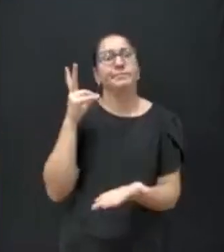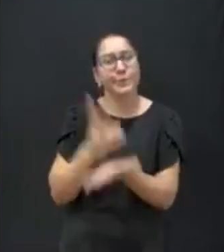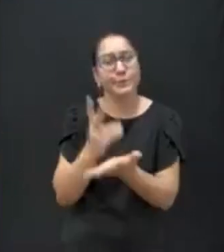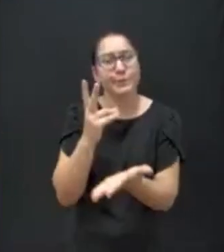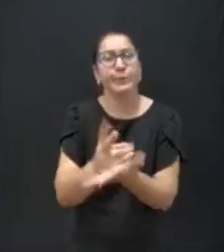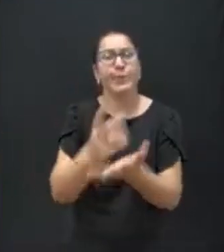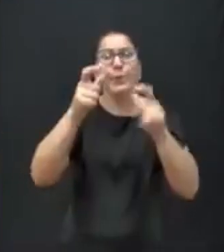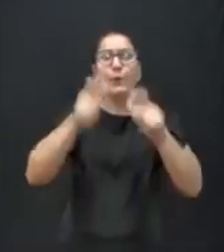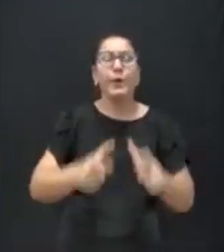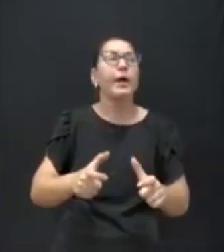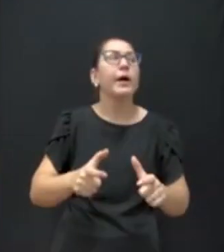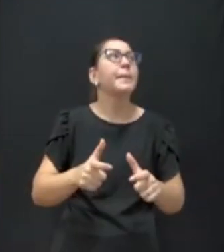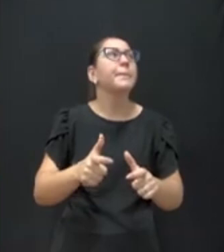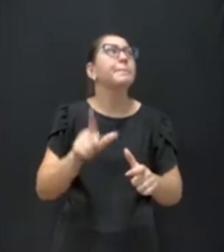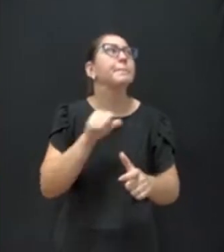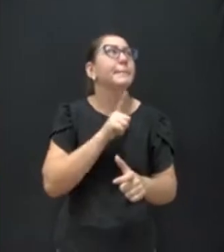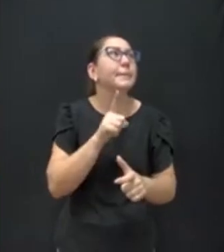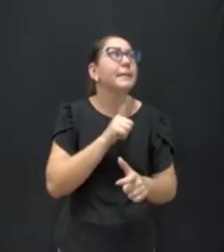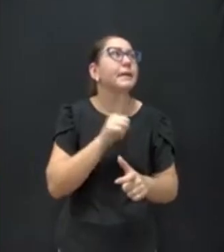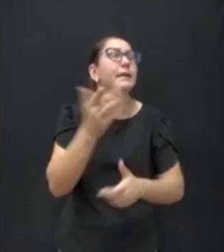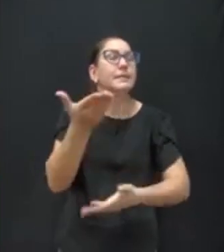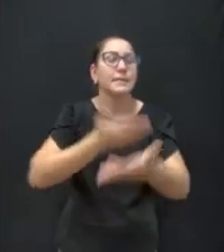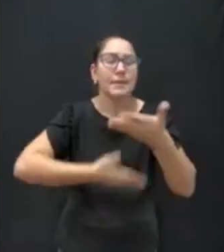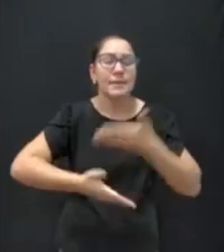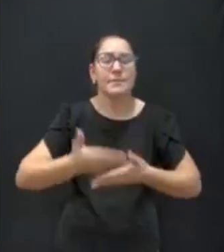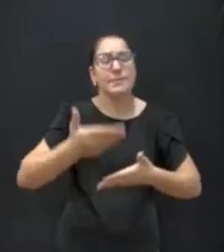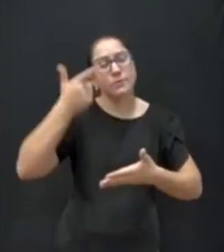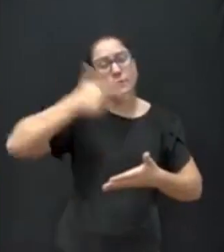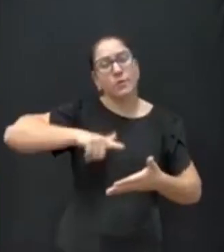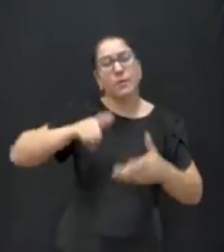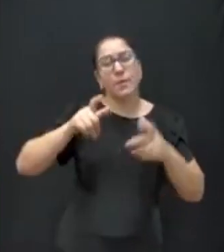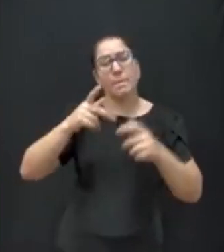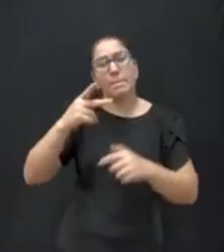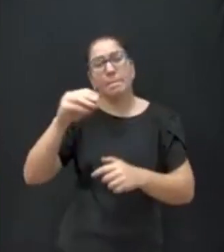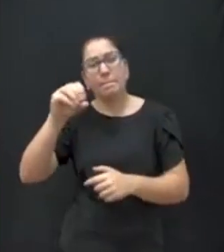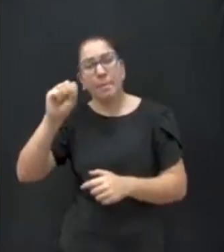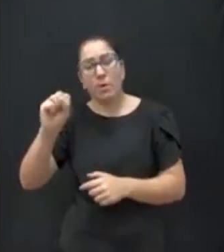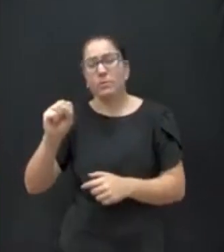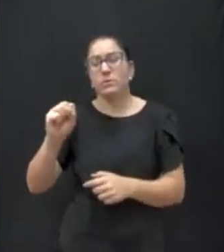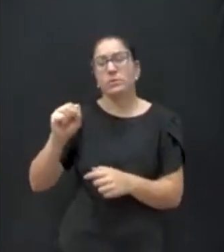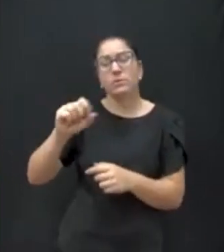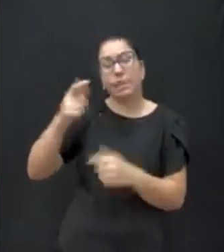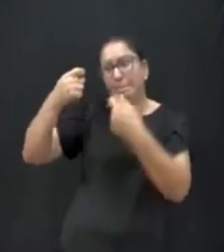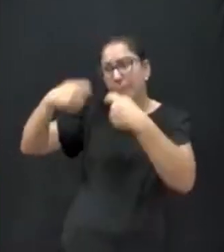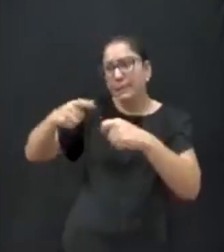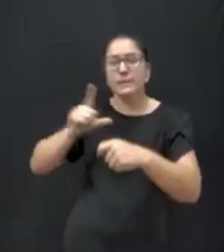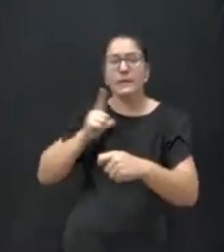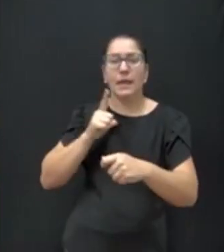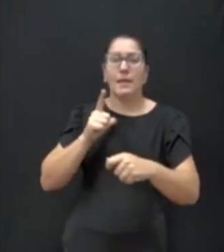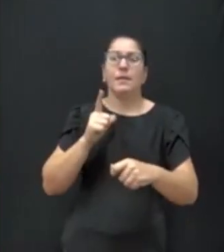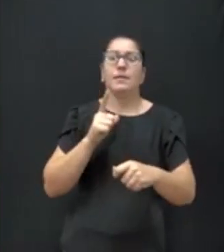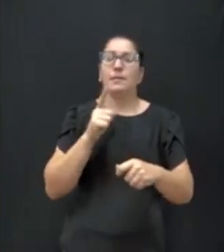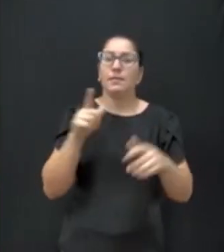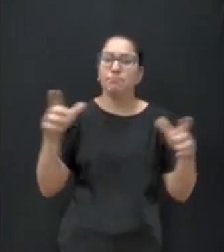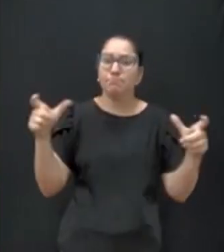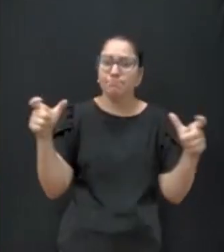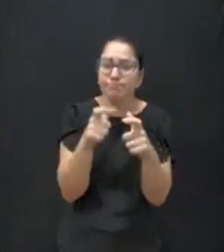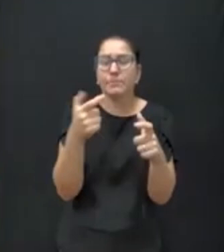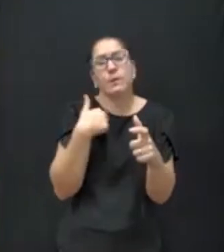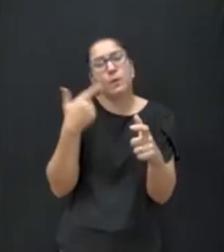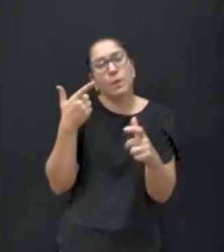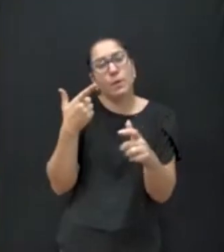lá naquele local, para ter essa reintegração dessa posse. Nós precisamos apertar o cerco e estar